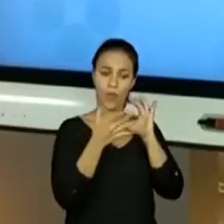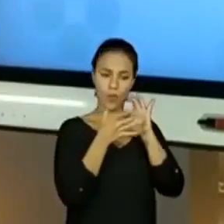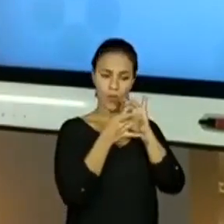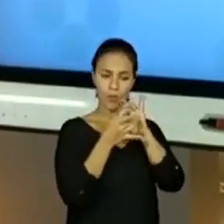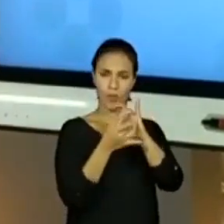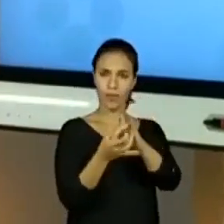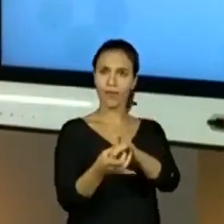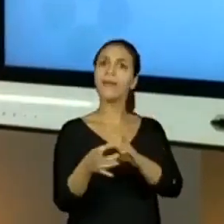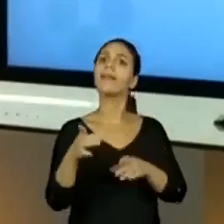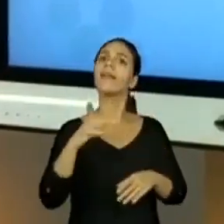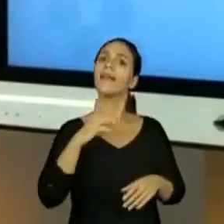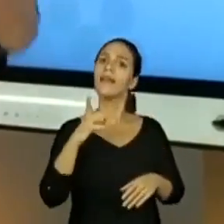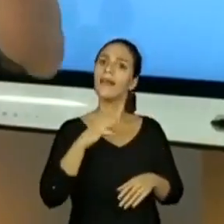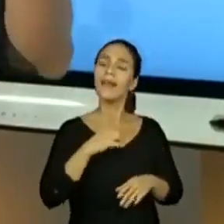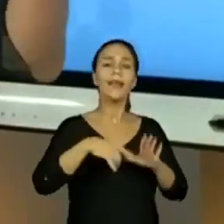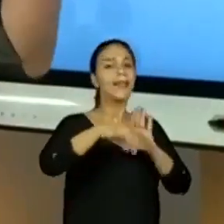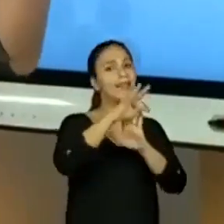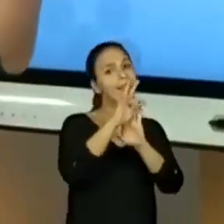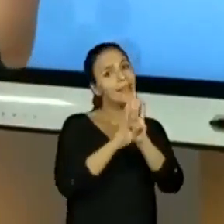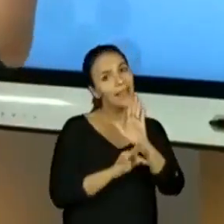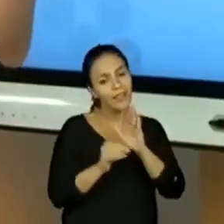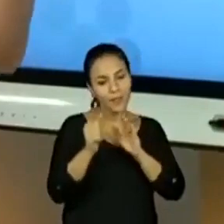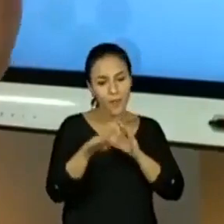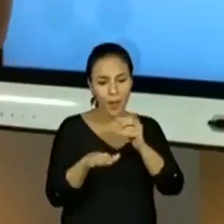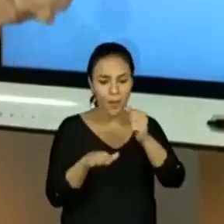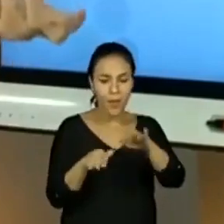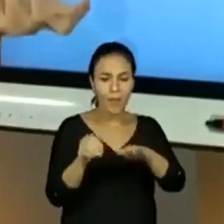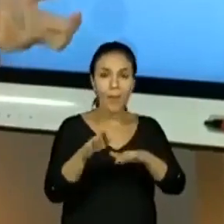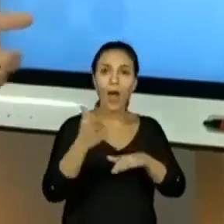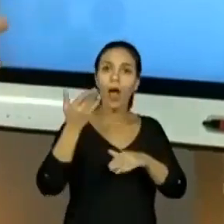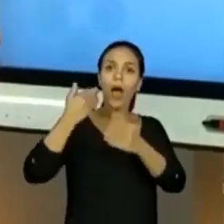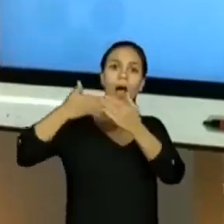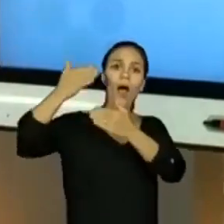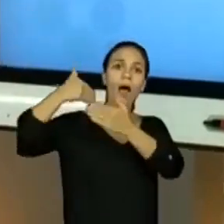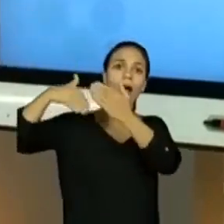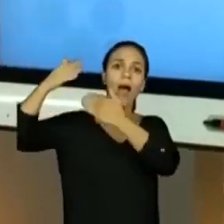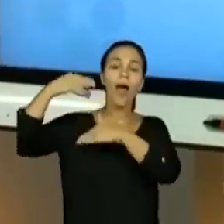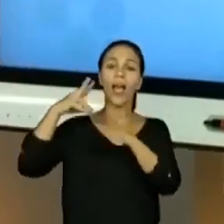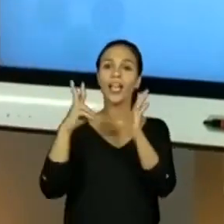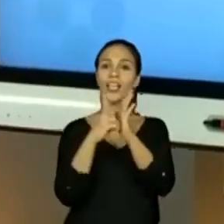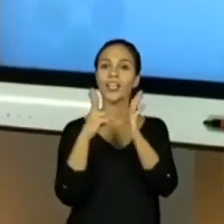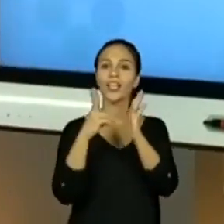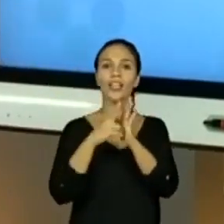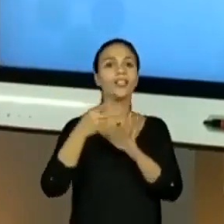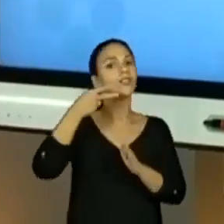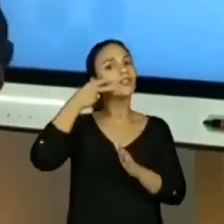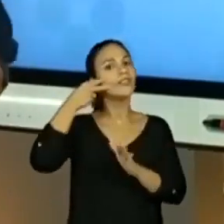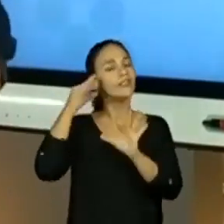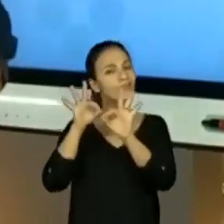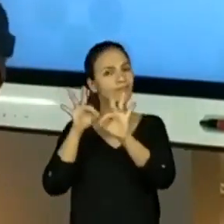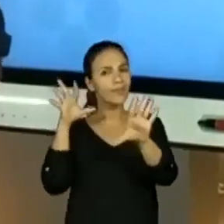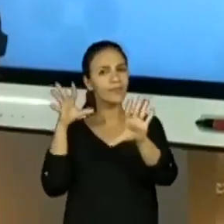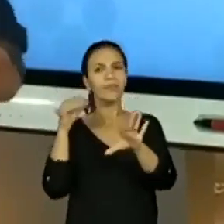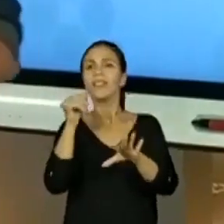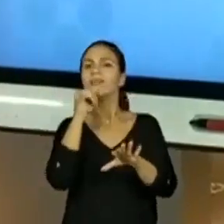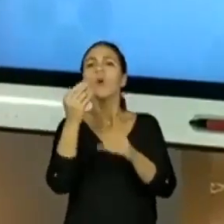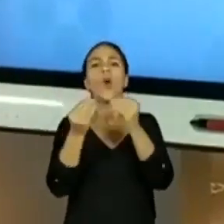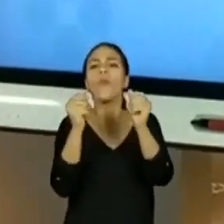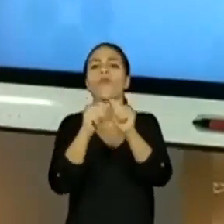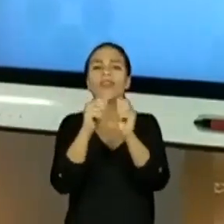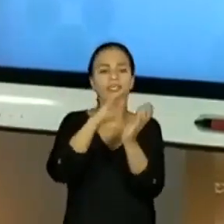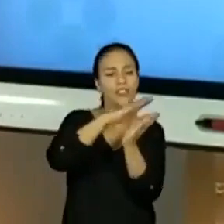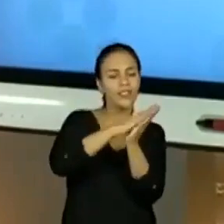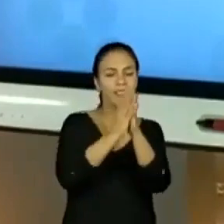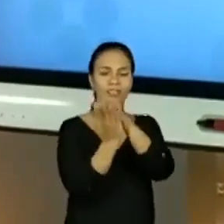a gente utiliza textos instrucionais de origem indígena. Exatamente como fazer uma boa tapioca. Onde nós vamos procurar isso?